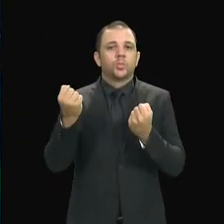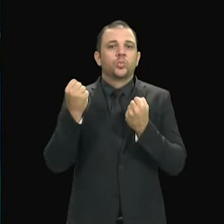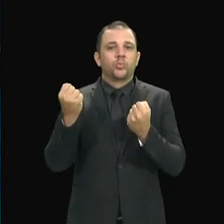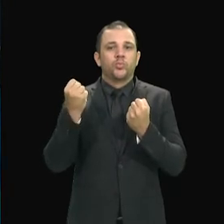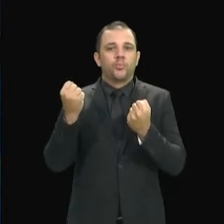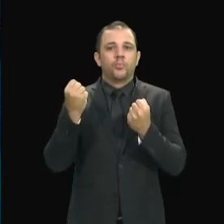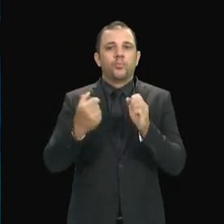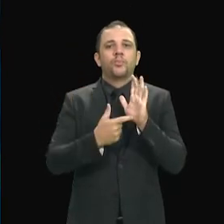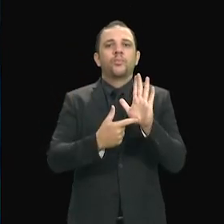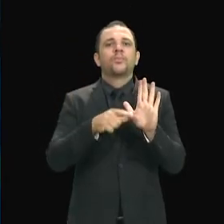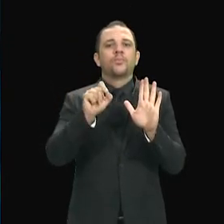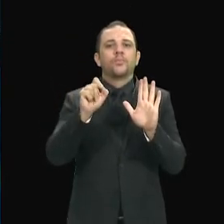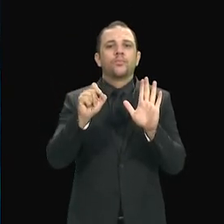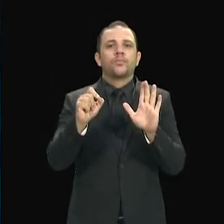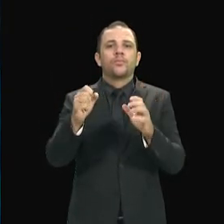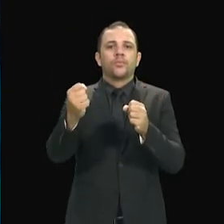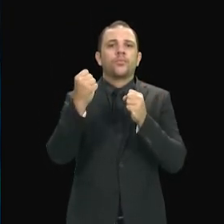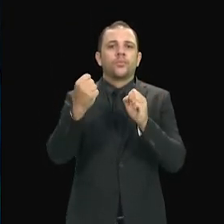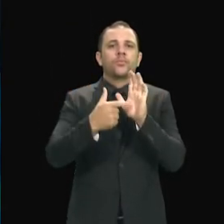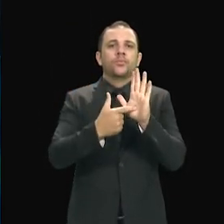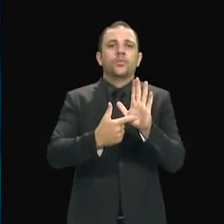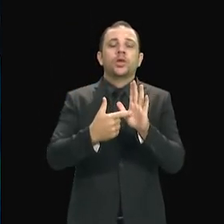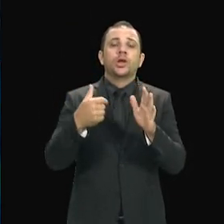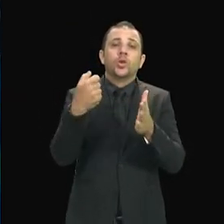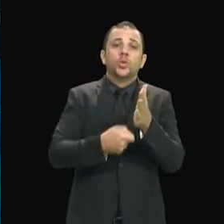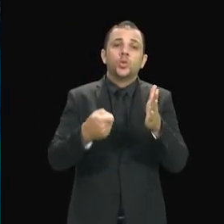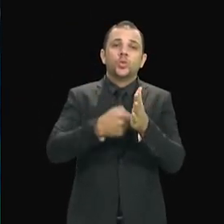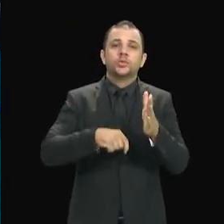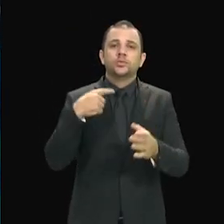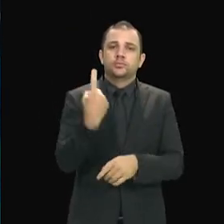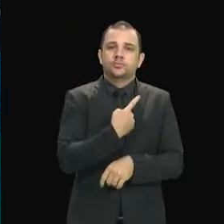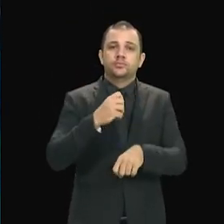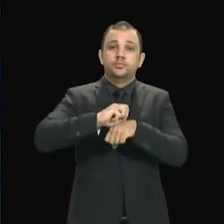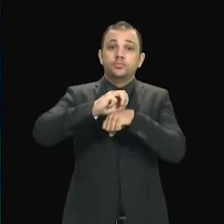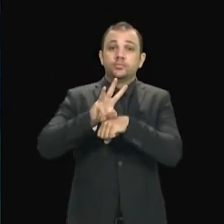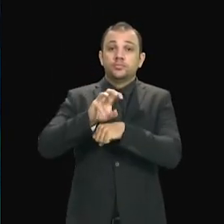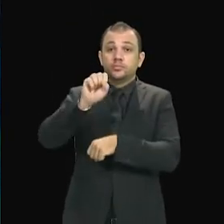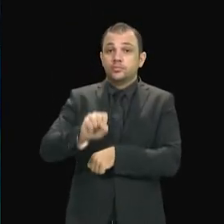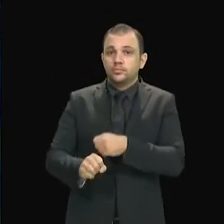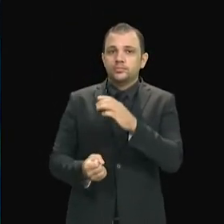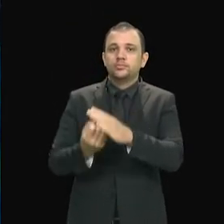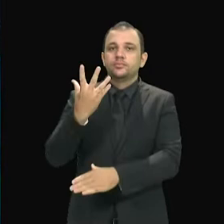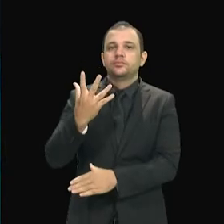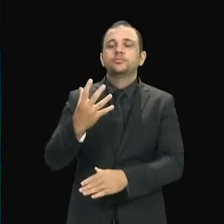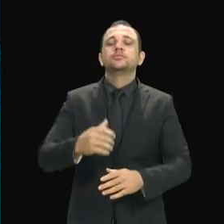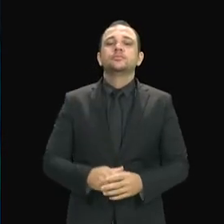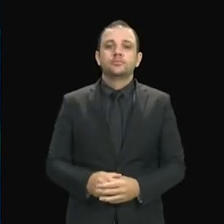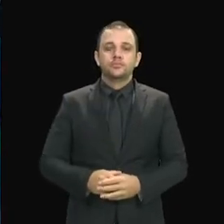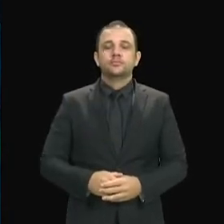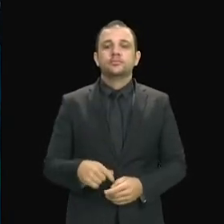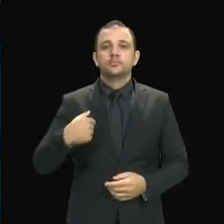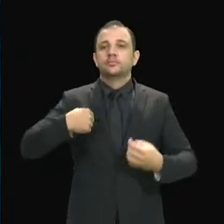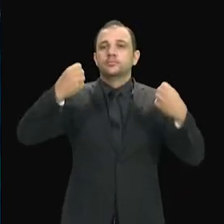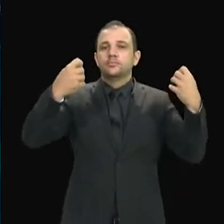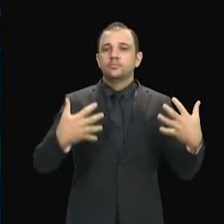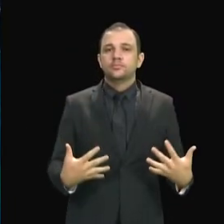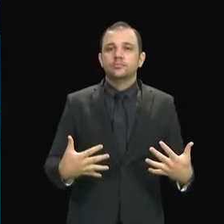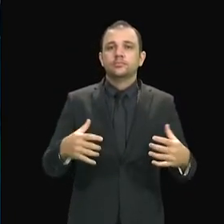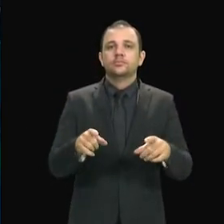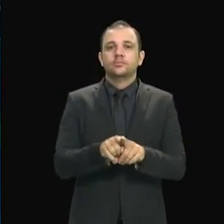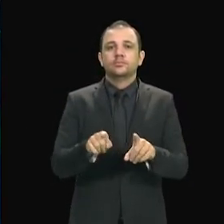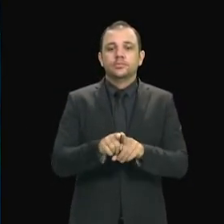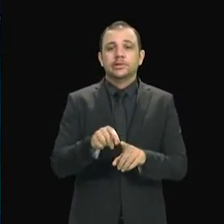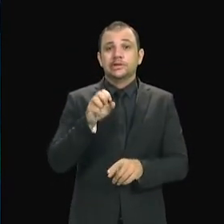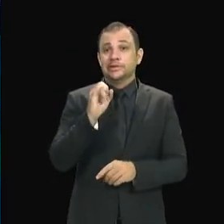essa luta pela criação da UEMASUM. E eu fiz questão de destacar que se não